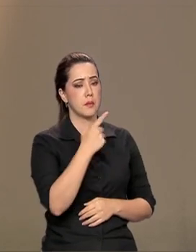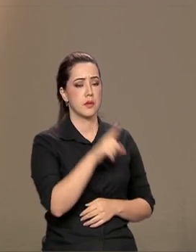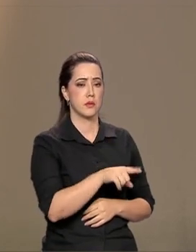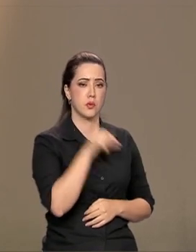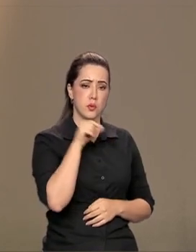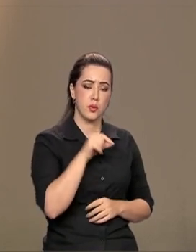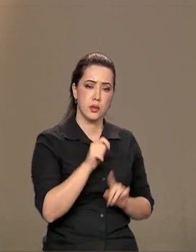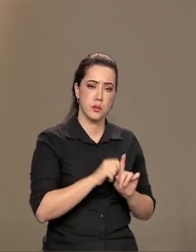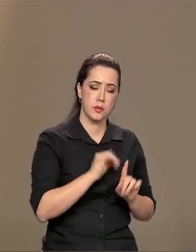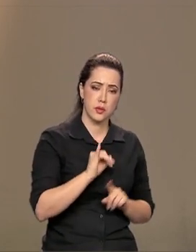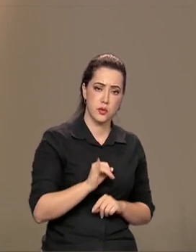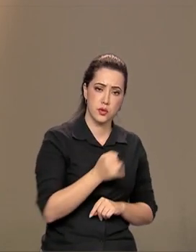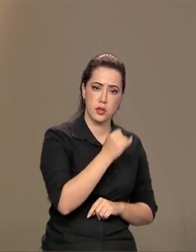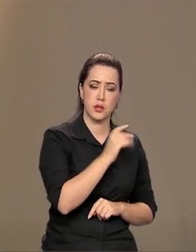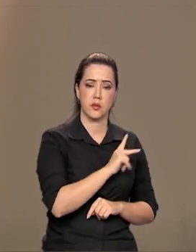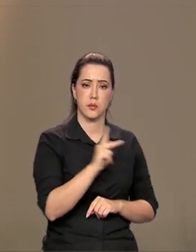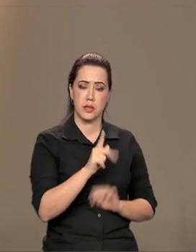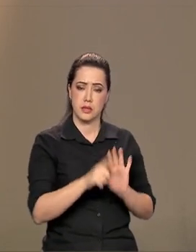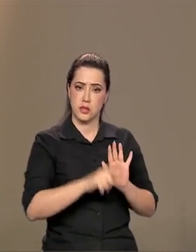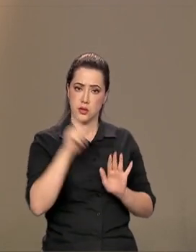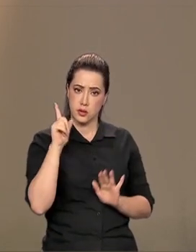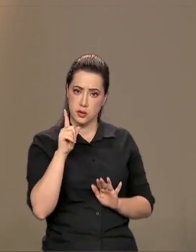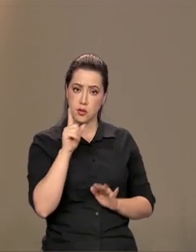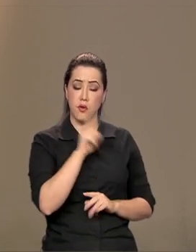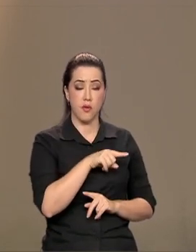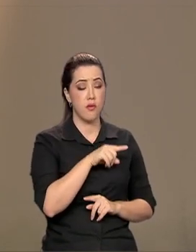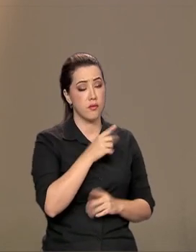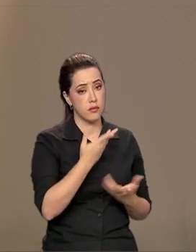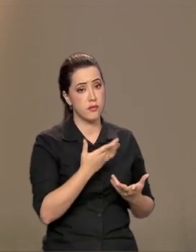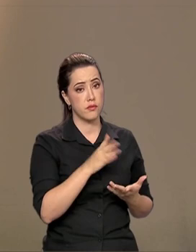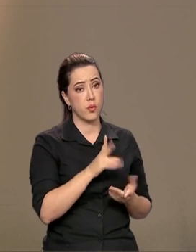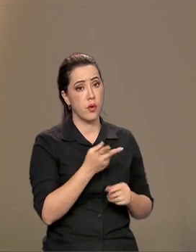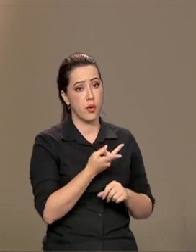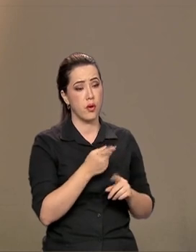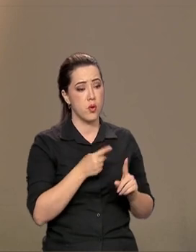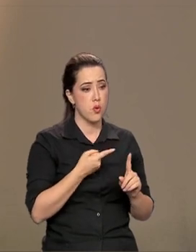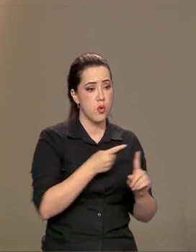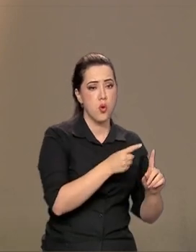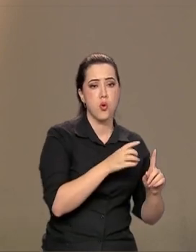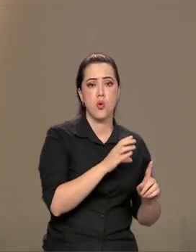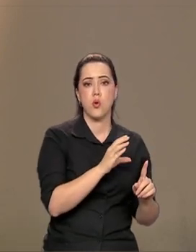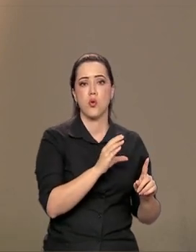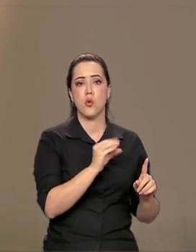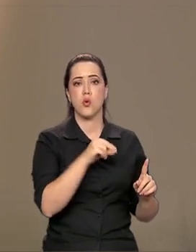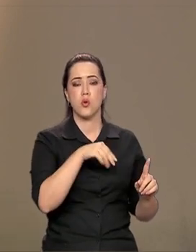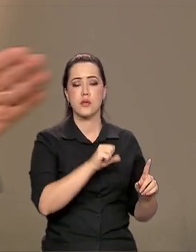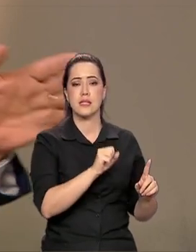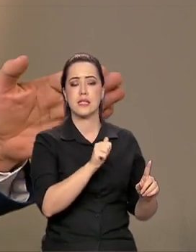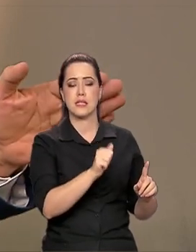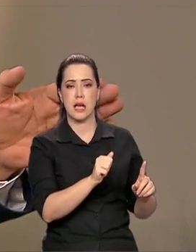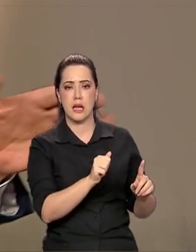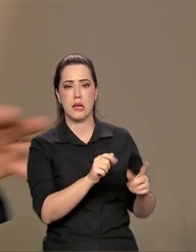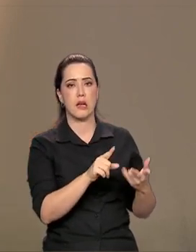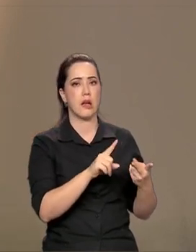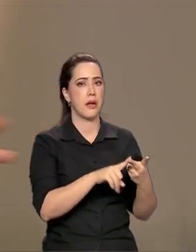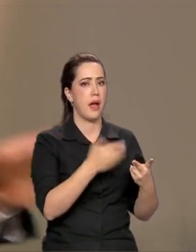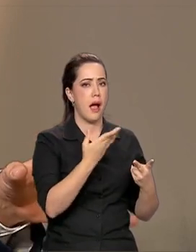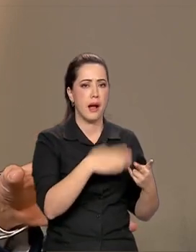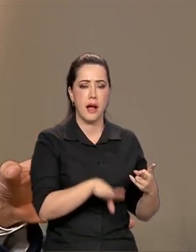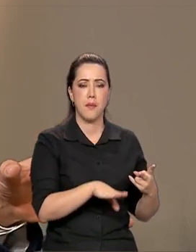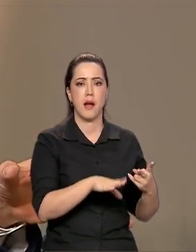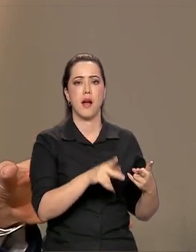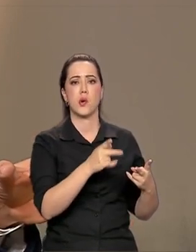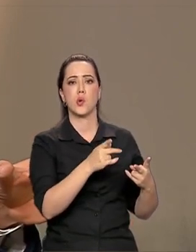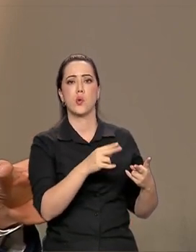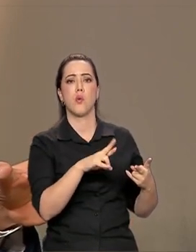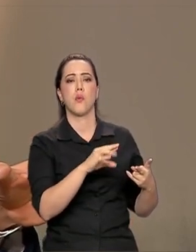janeiro, o presidente anterior, foi caçar o Conselho e acabar com o Procatadores e desencadear um processo de